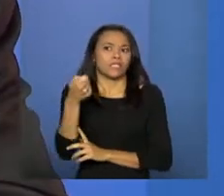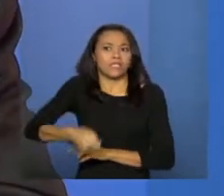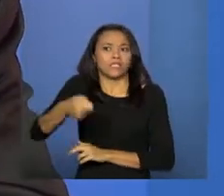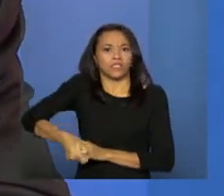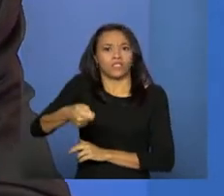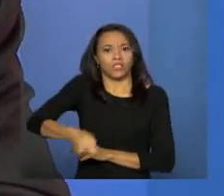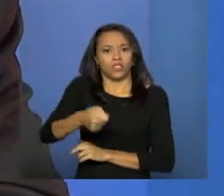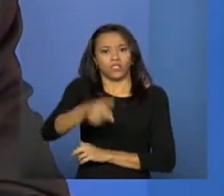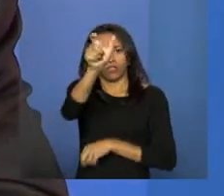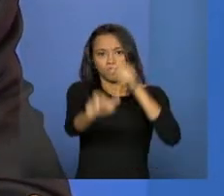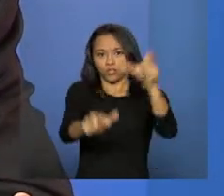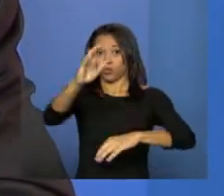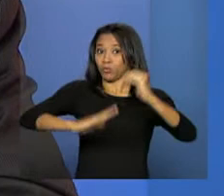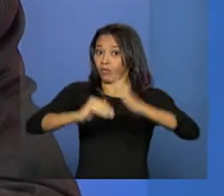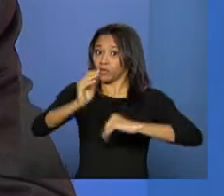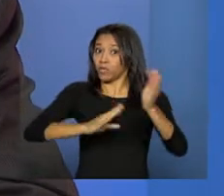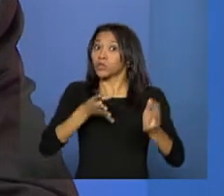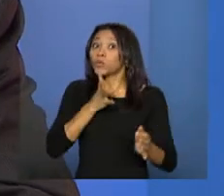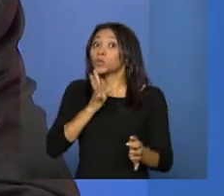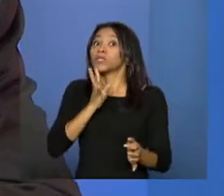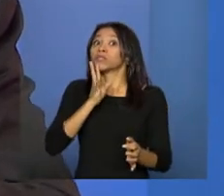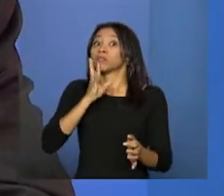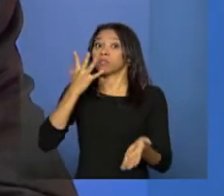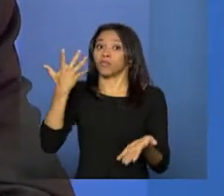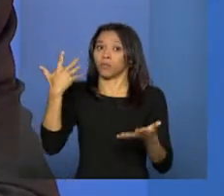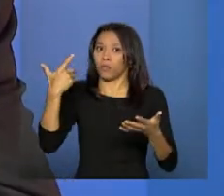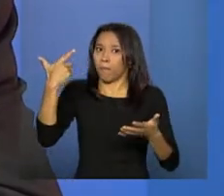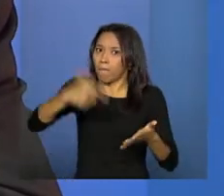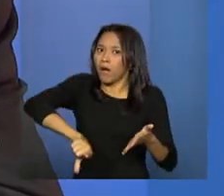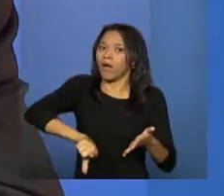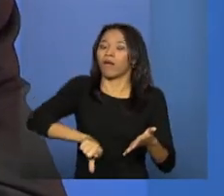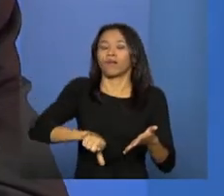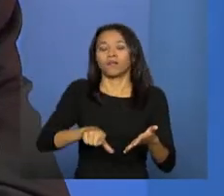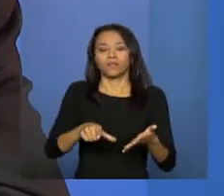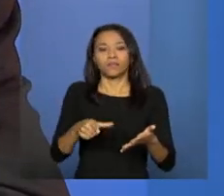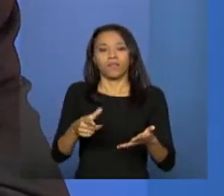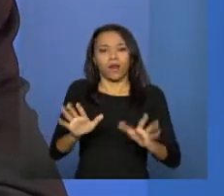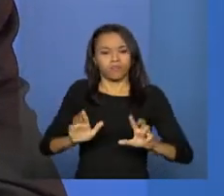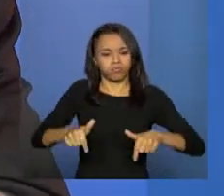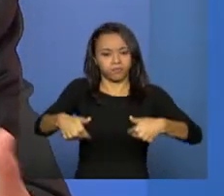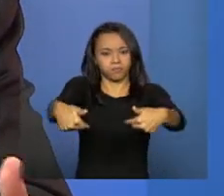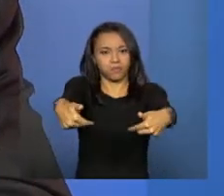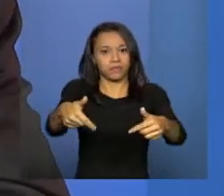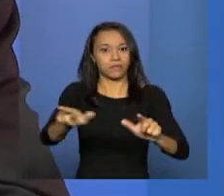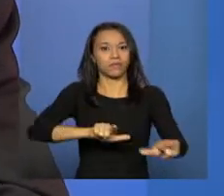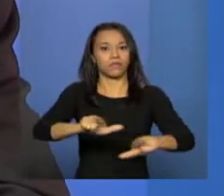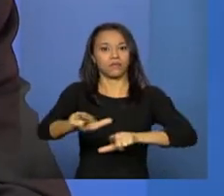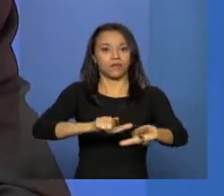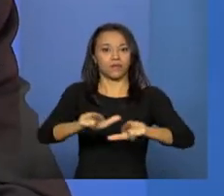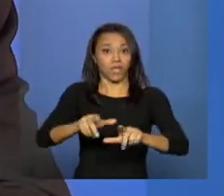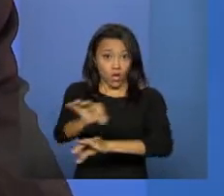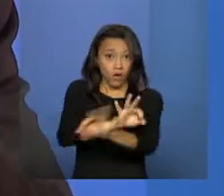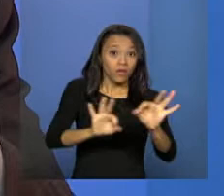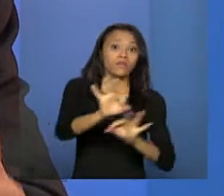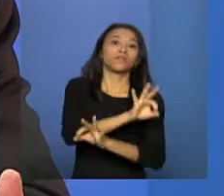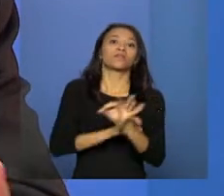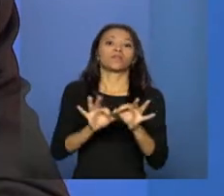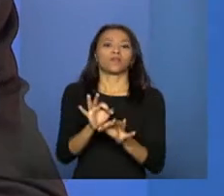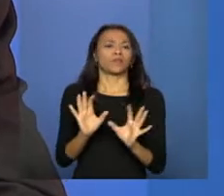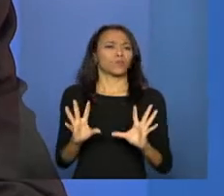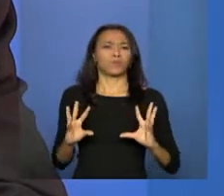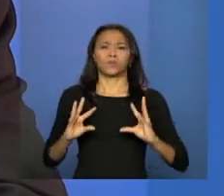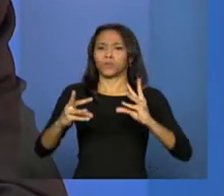mais complexidade, exigindo de nós expertise para a estruturação do seu serviço, a